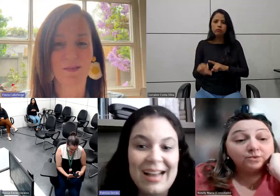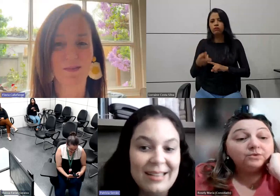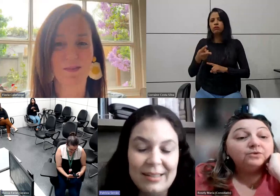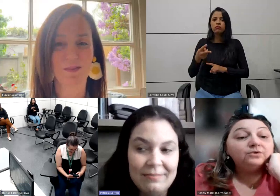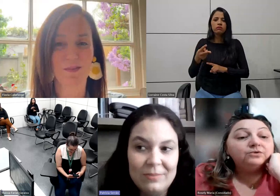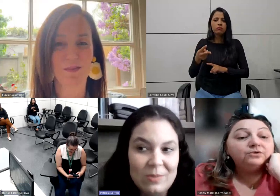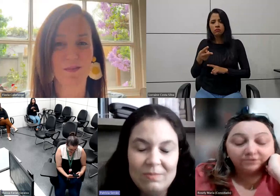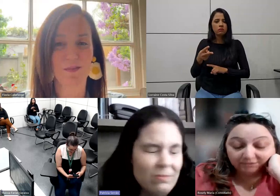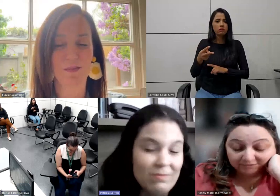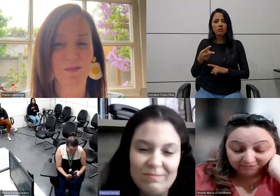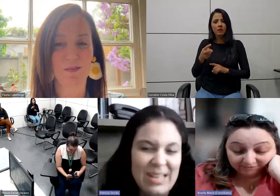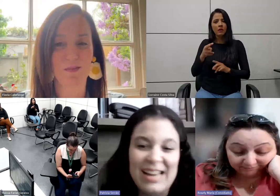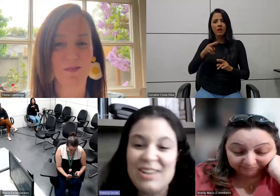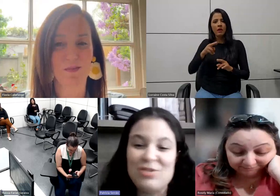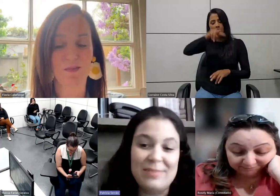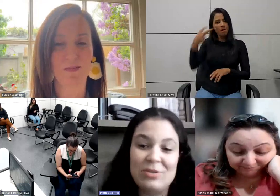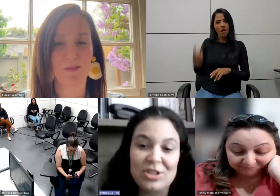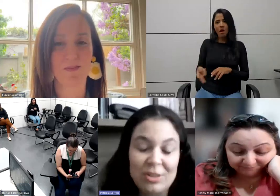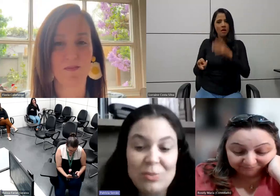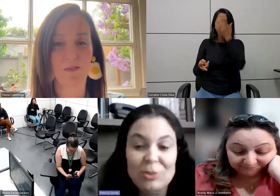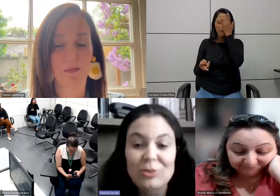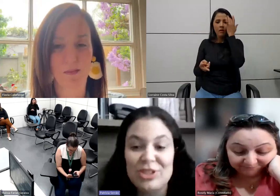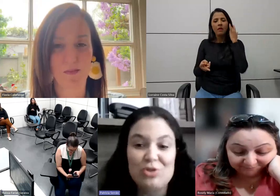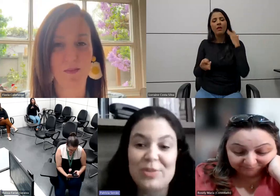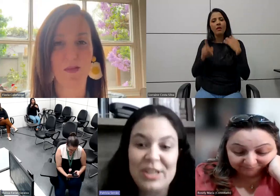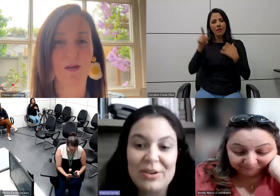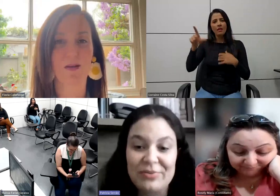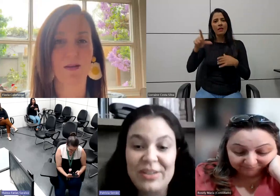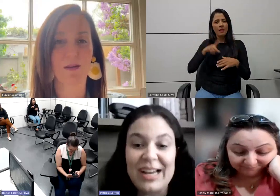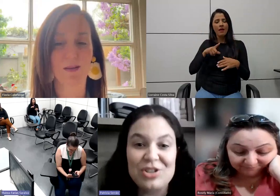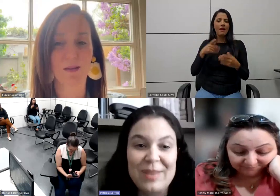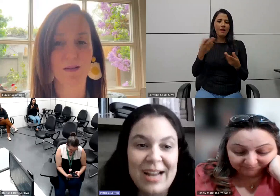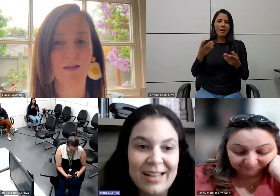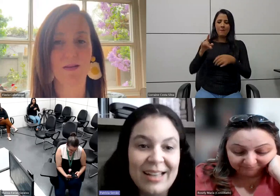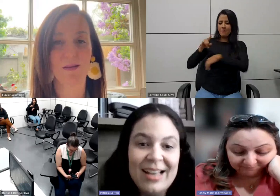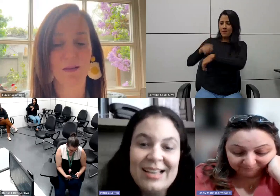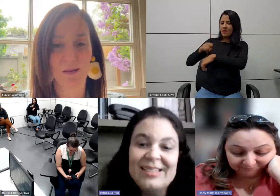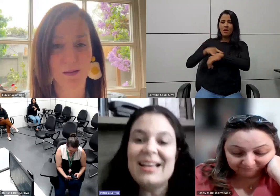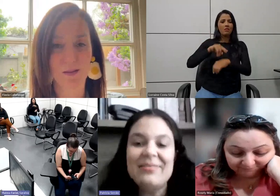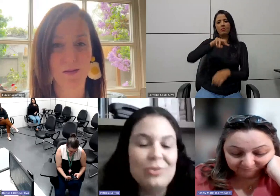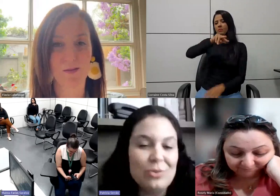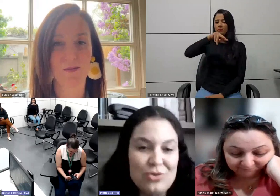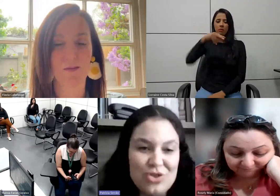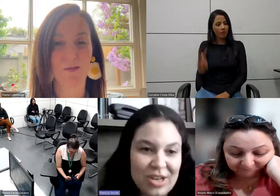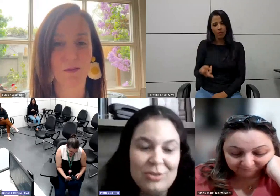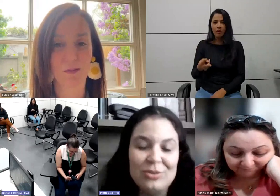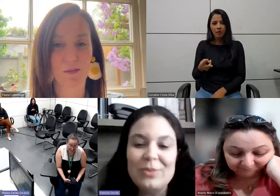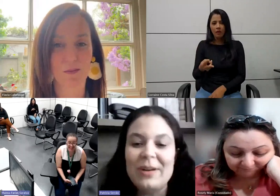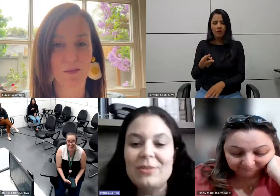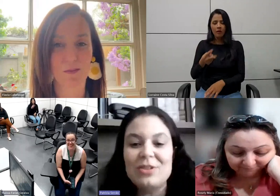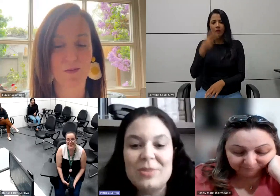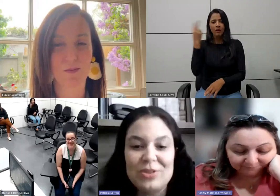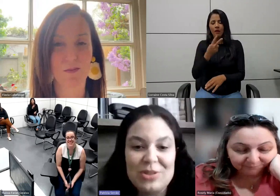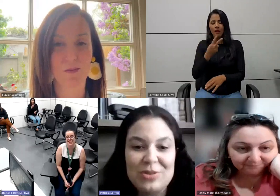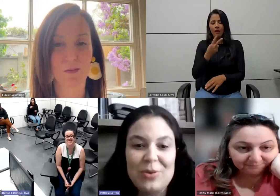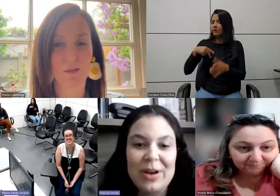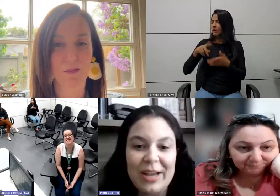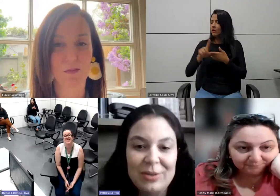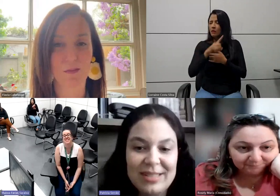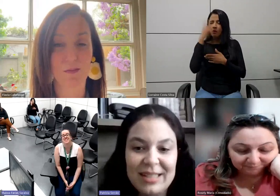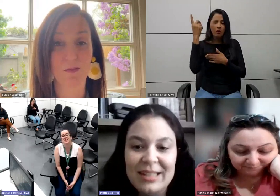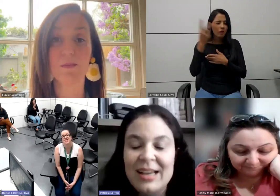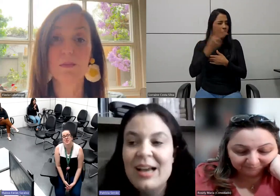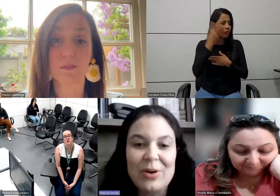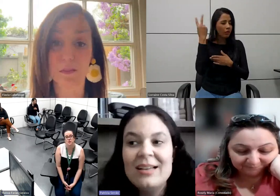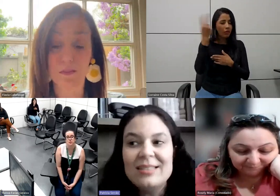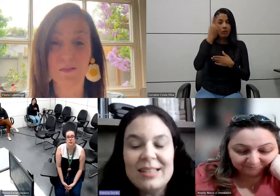eu caí desmaiada, aliás, coisa mais nojeta do mundo, o chão do banheiro, enfim, caí desmaiada, saí, vi tudo girando, tudo preto, as pessoas me